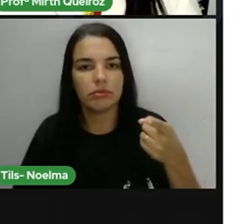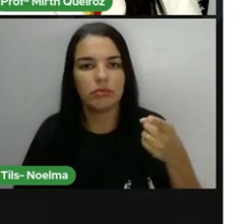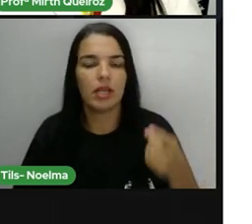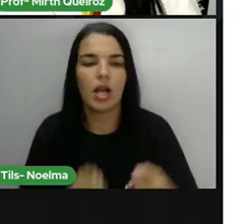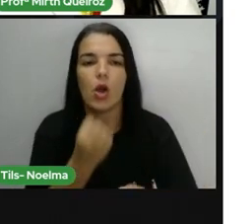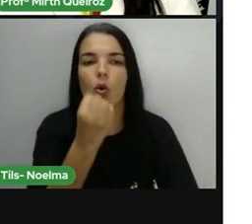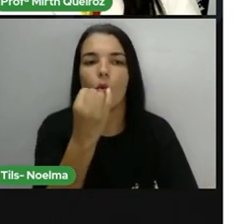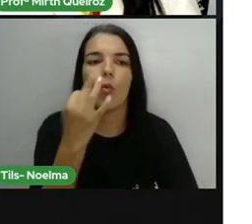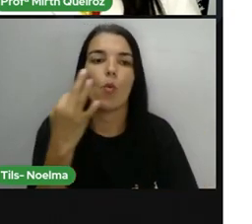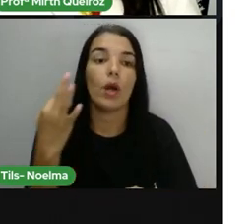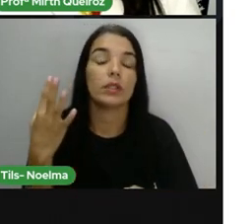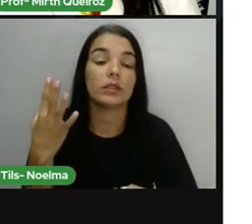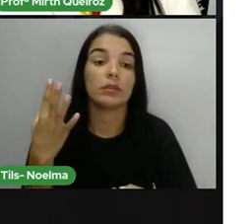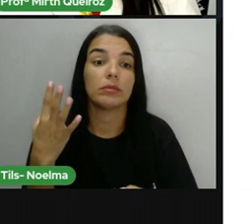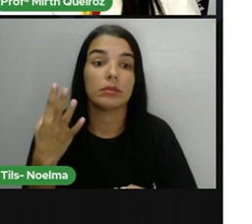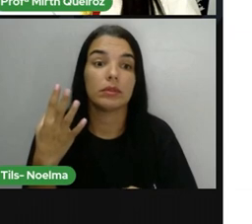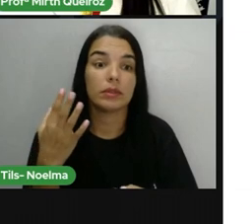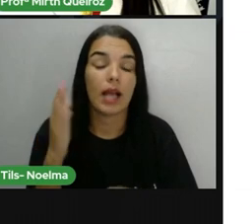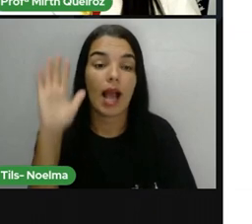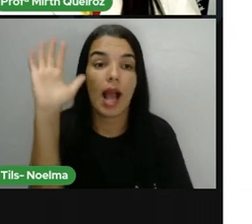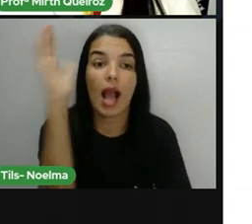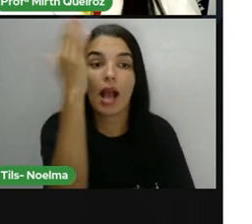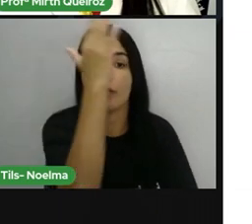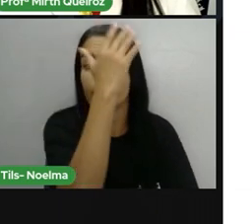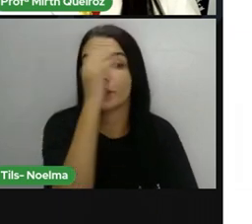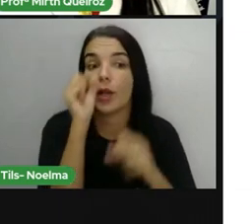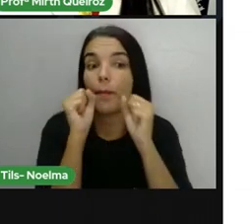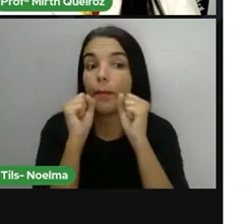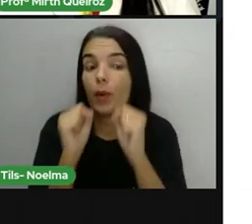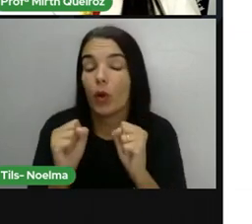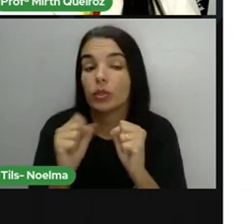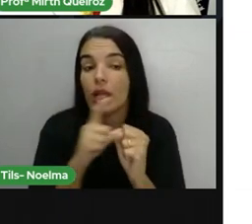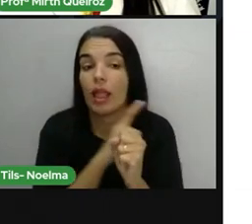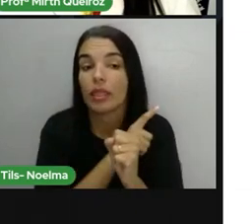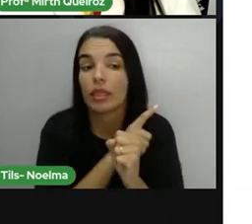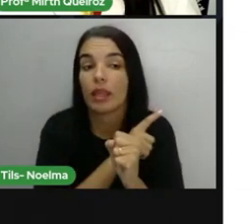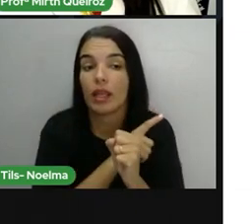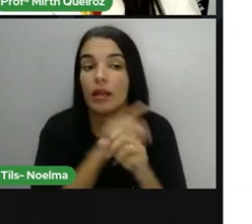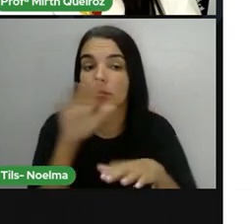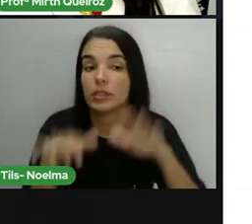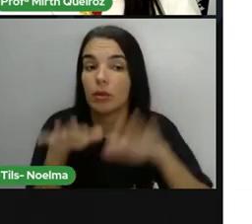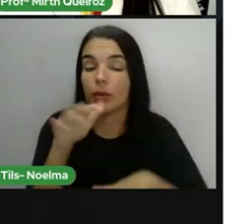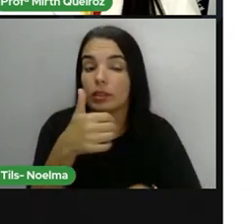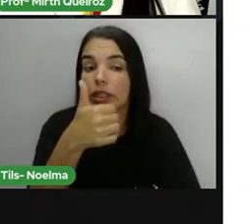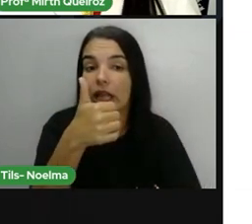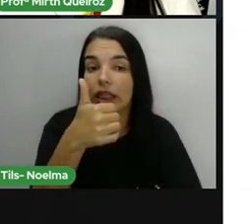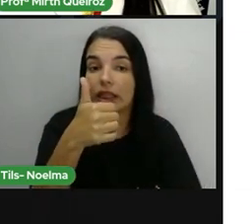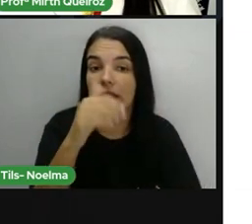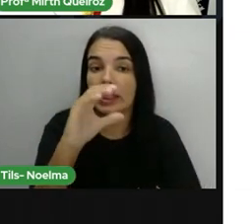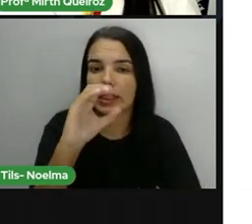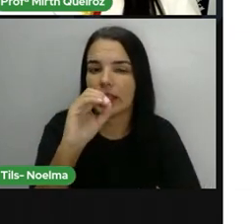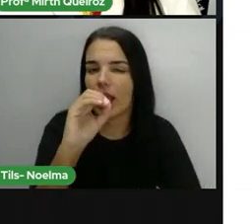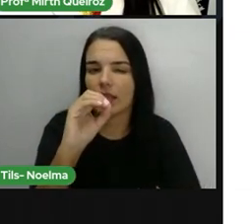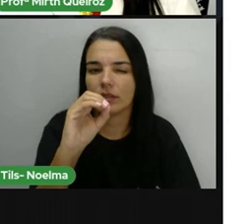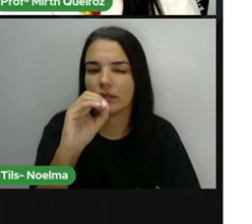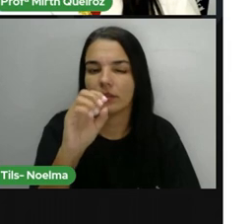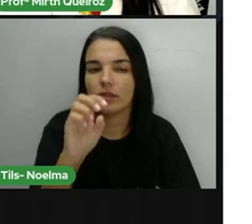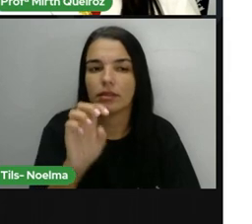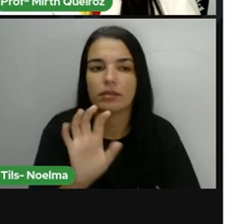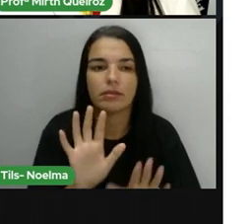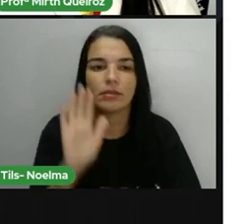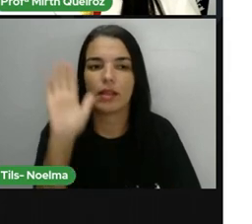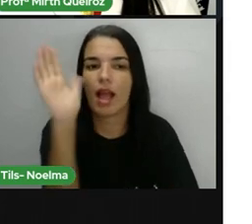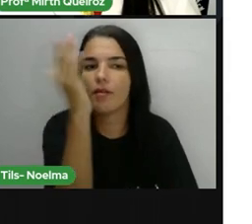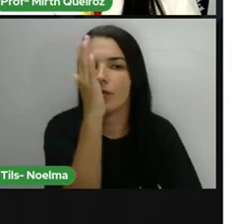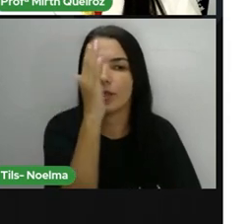Quantos pés de umbu se produz? Supondo que cada hectare possui, em média, 10